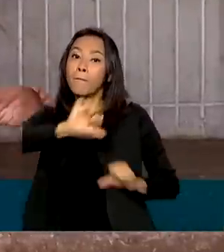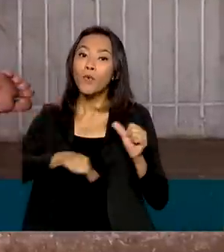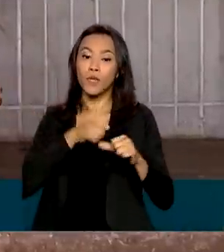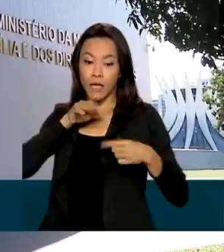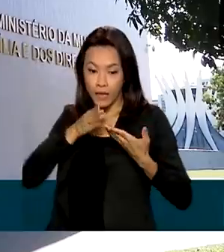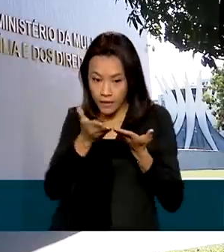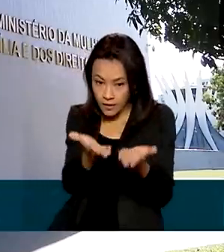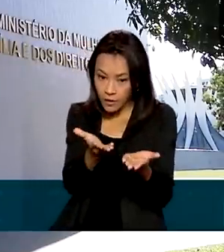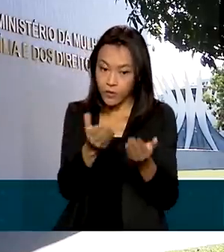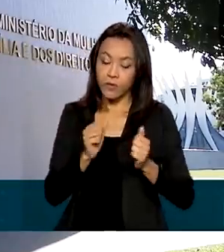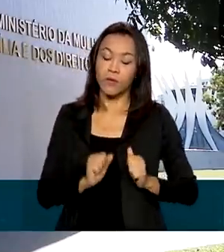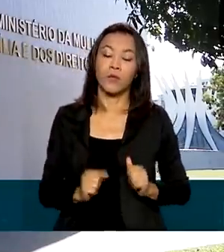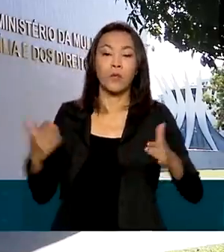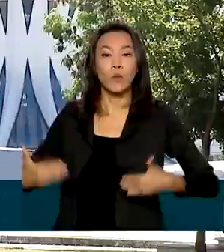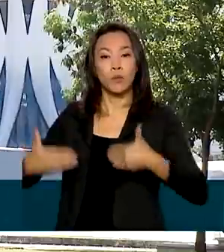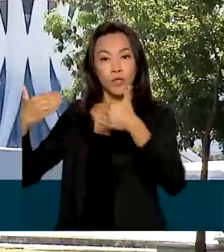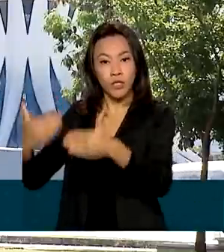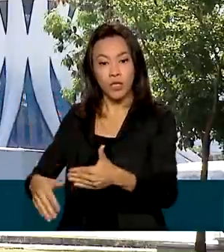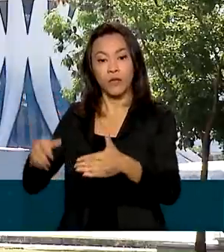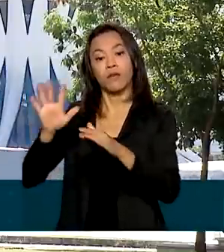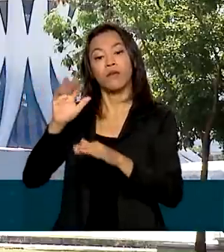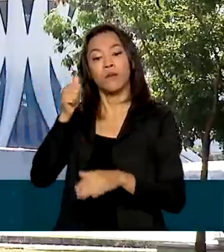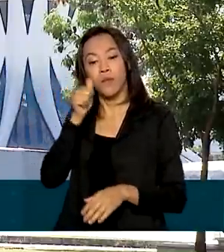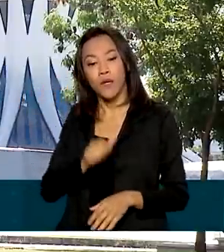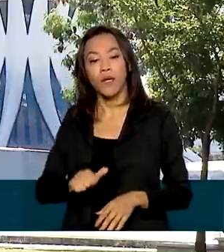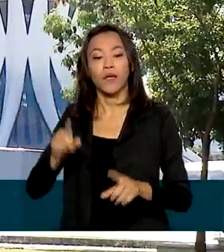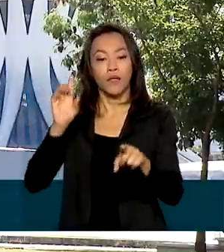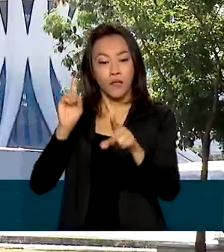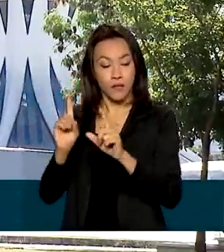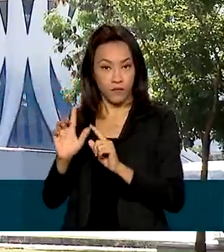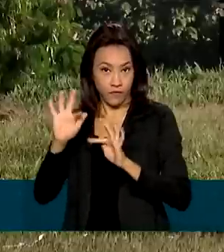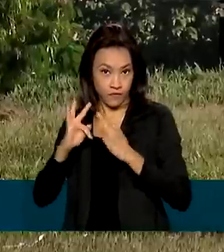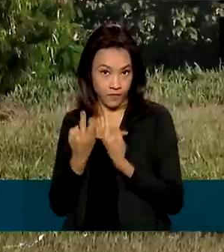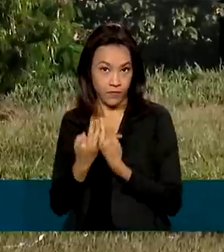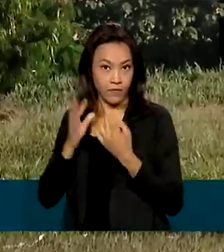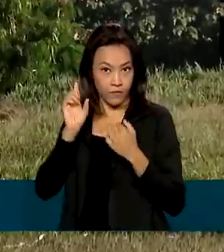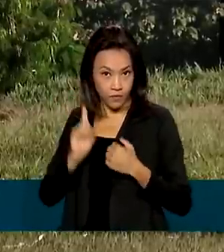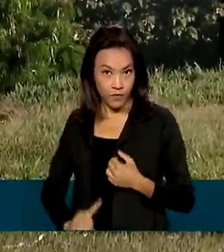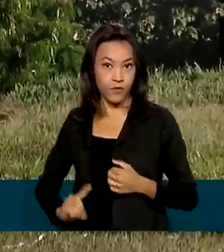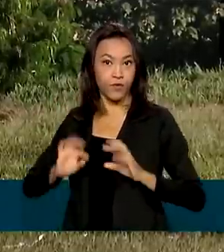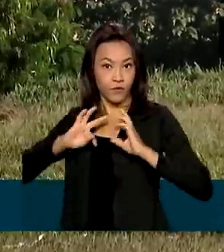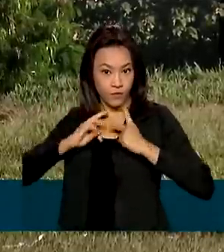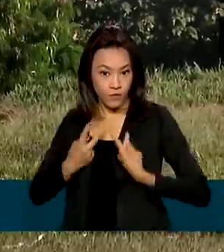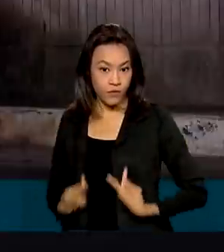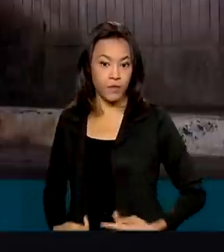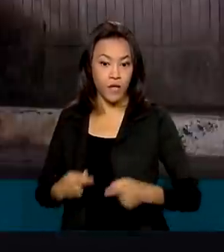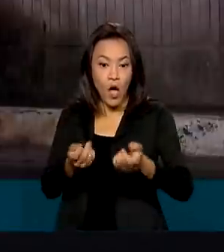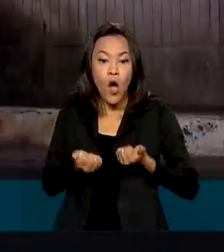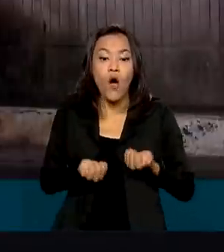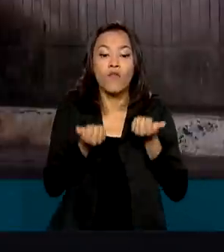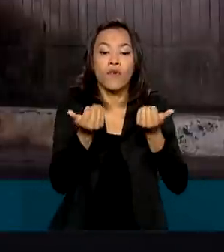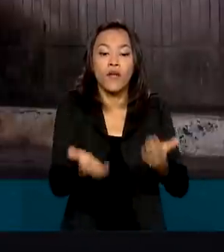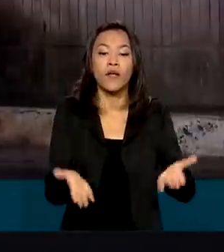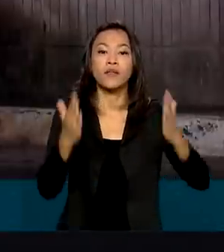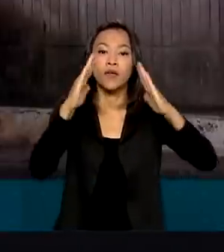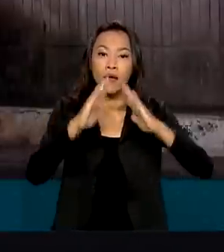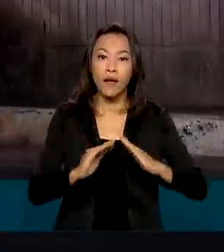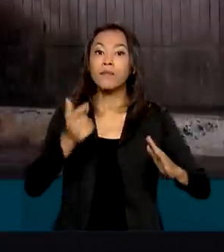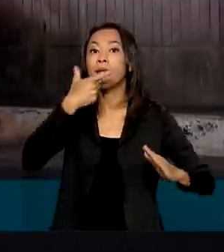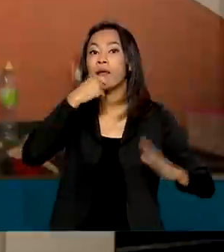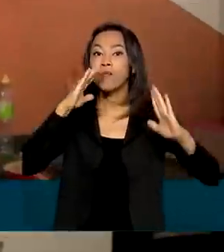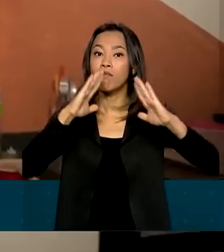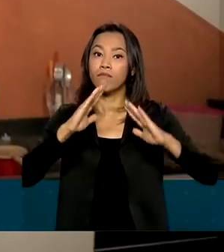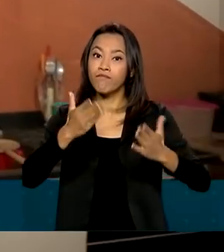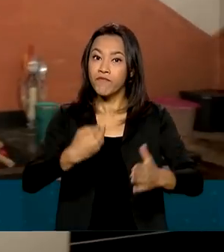realidade, o Ministério da Mulher, da Família e dos Direitos Humanos fornece um lar para quem se encontra nesta situação.